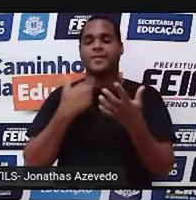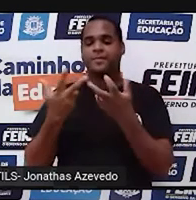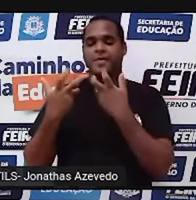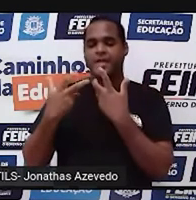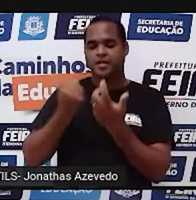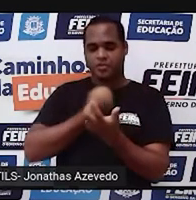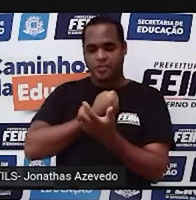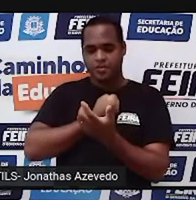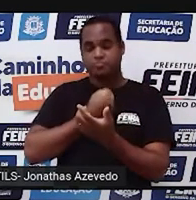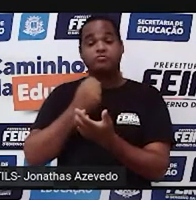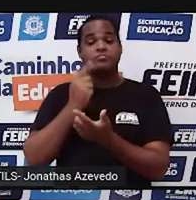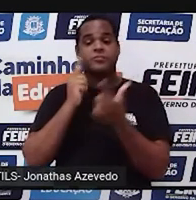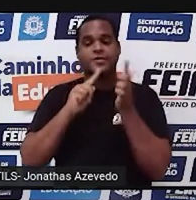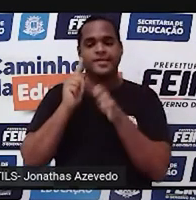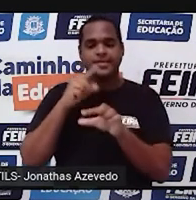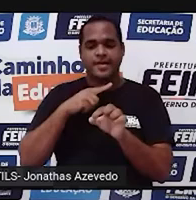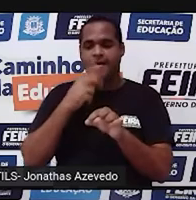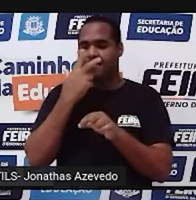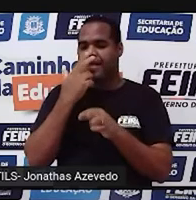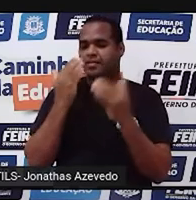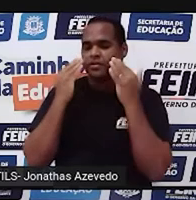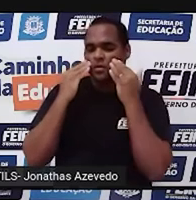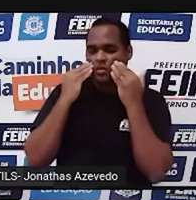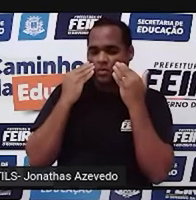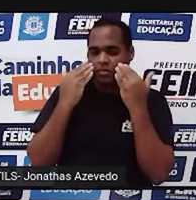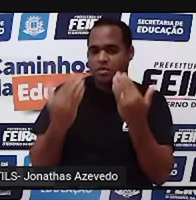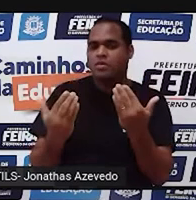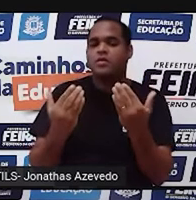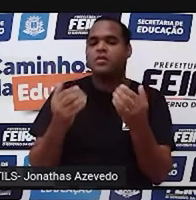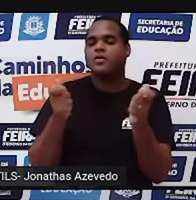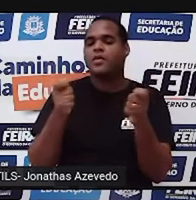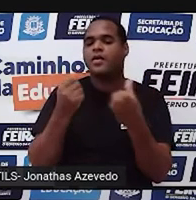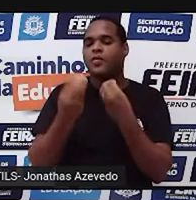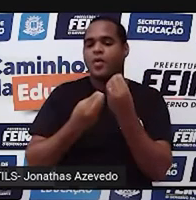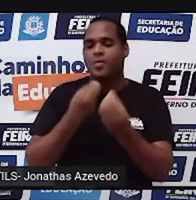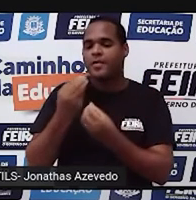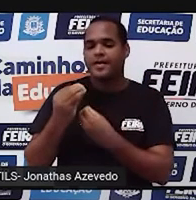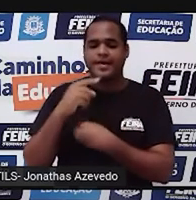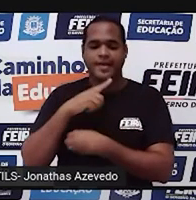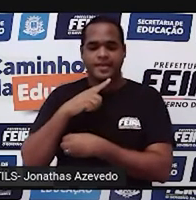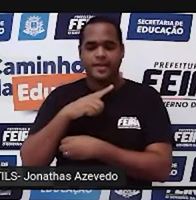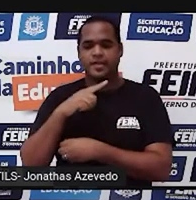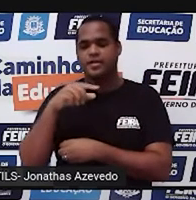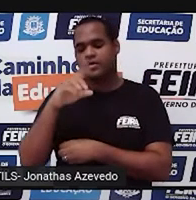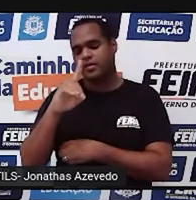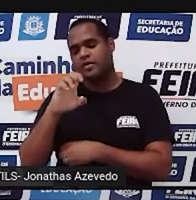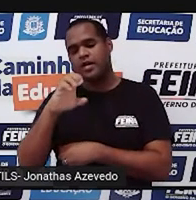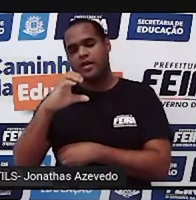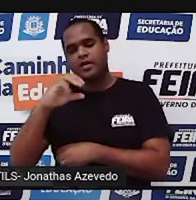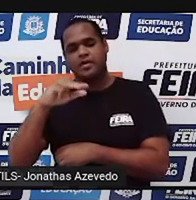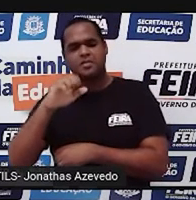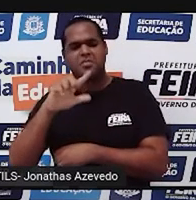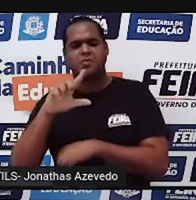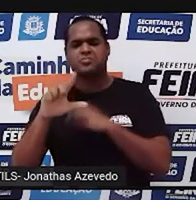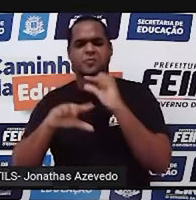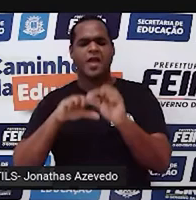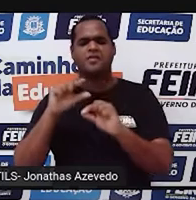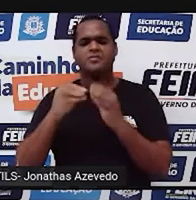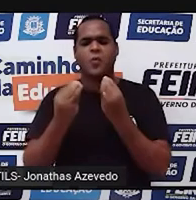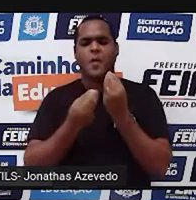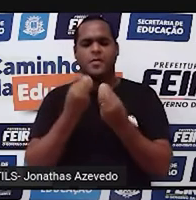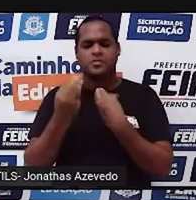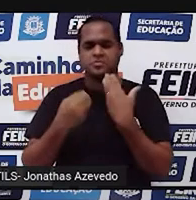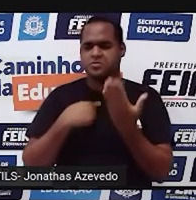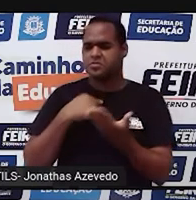números racionais e representar eles através da notação de número decimal. Como assim, professor? Números